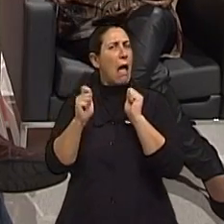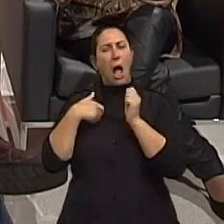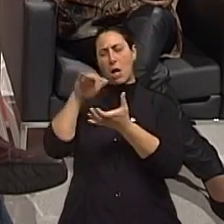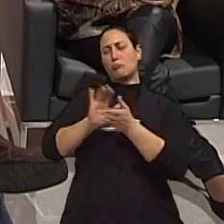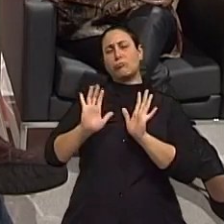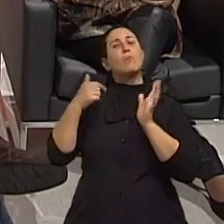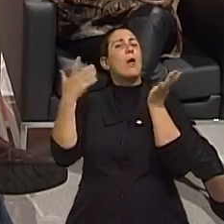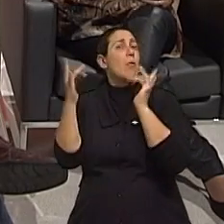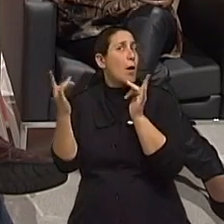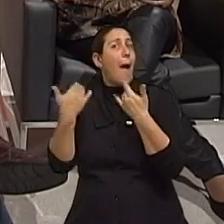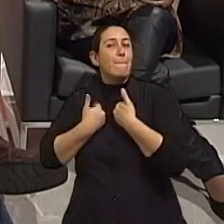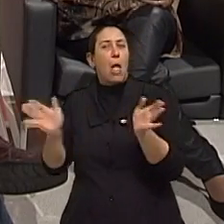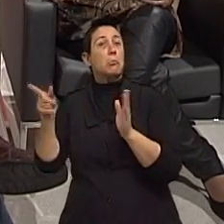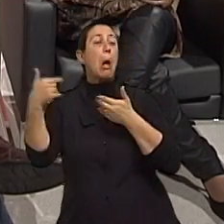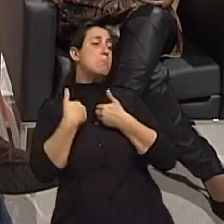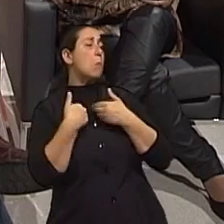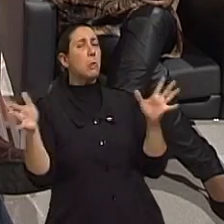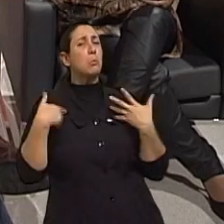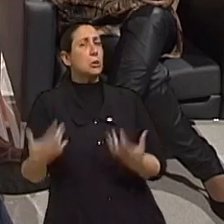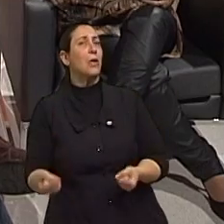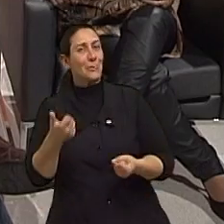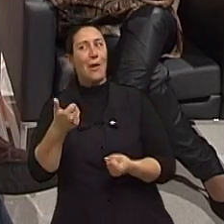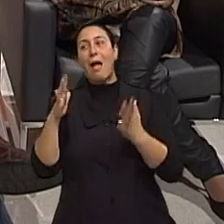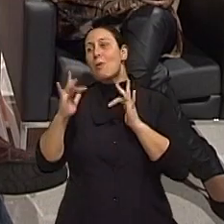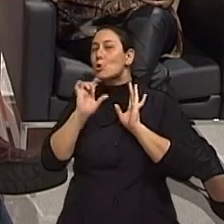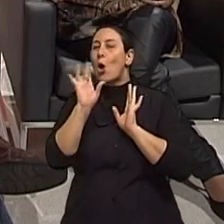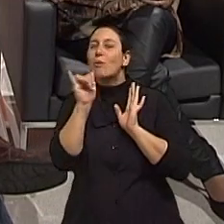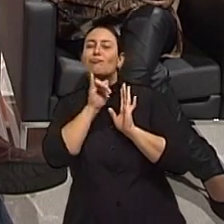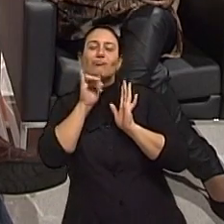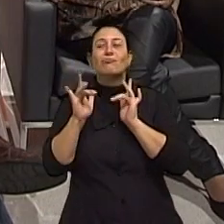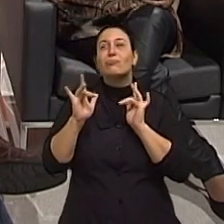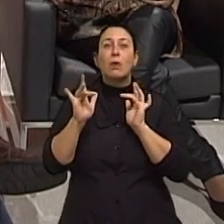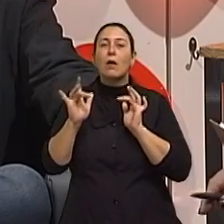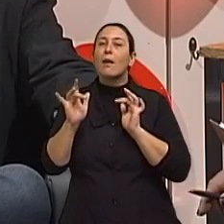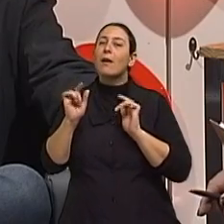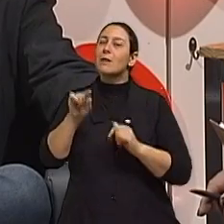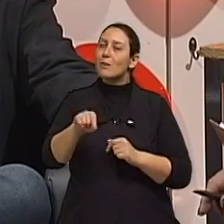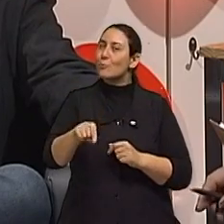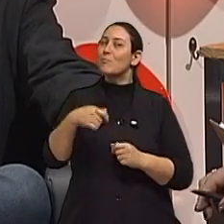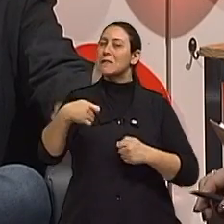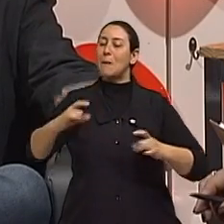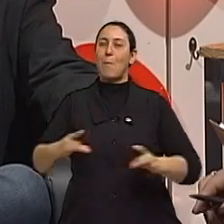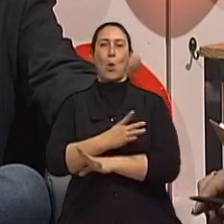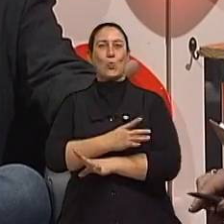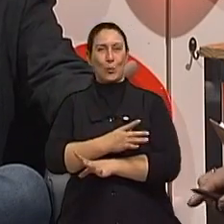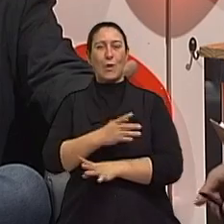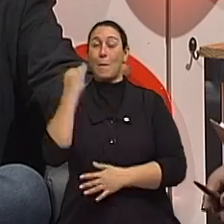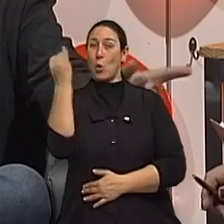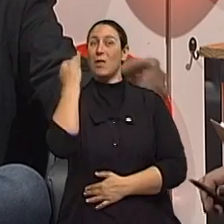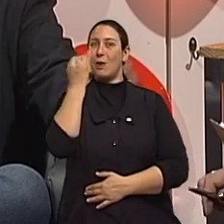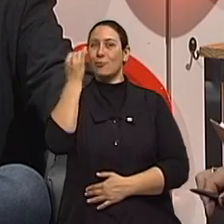E os dois podem se dar bem. Pode. E esse olhar, esse estar pronto para isso é que é um passo